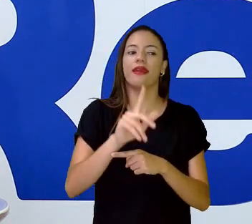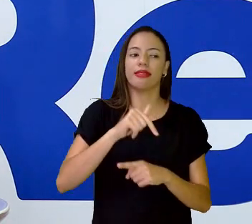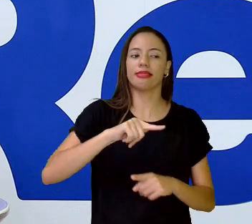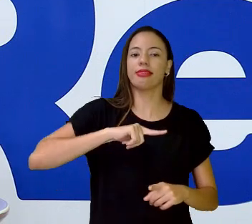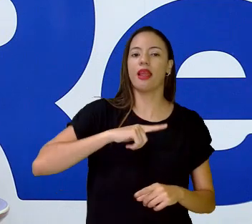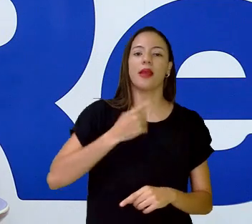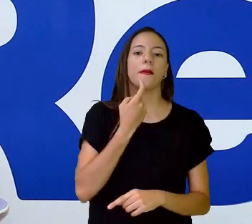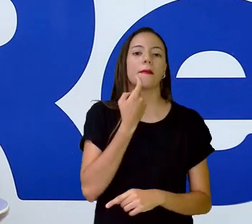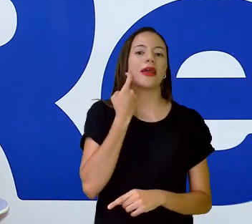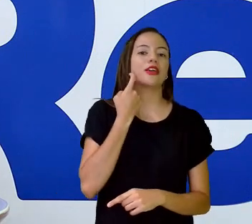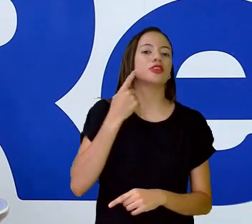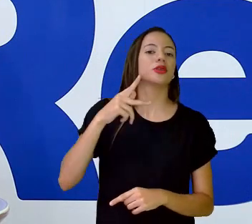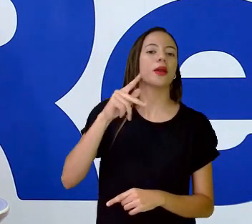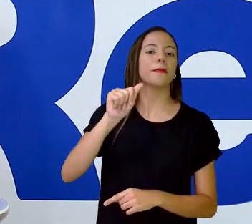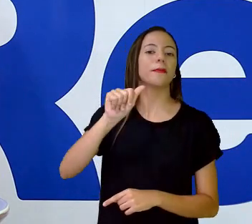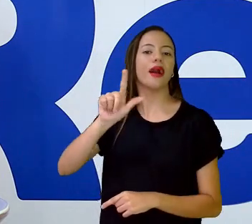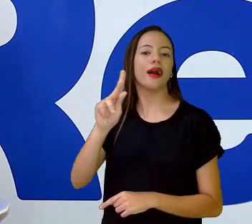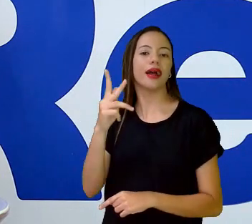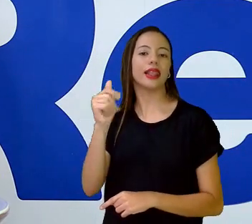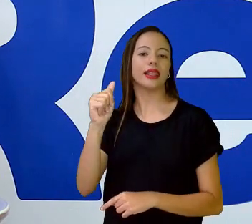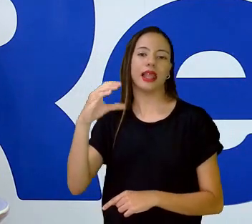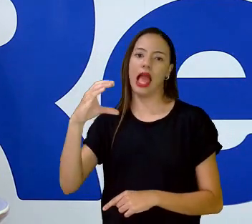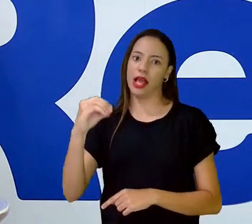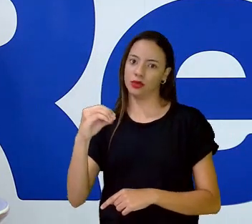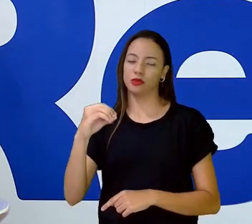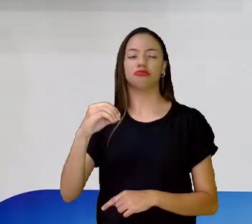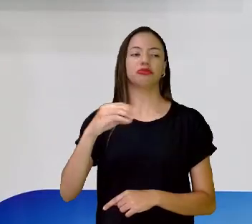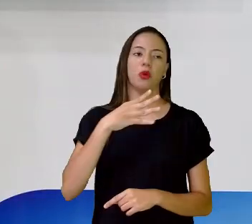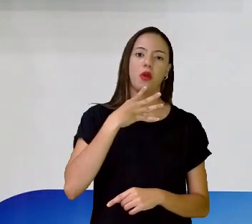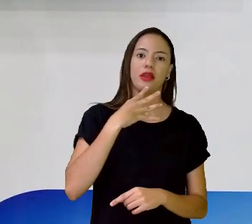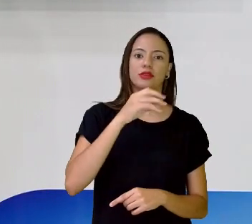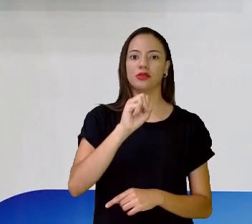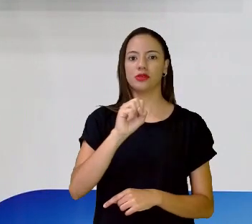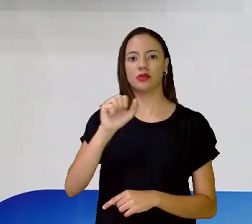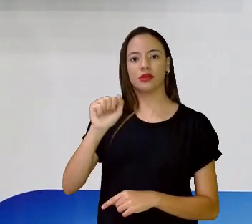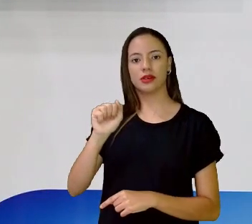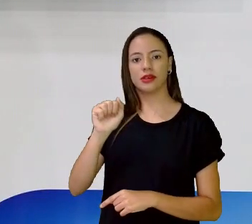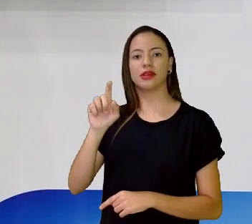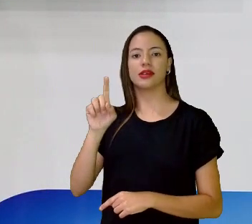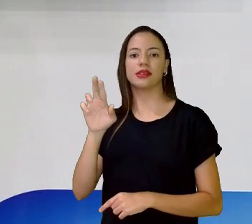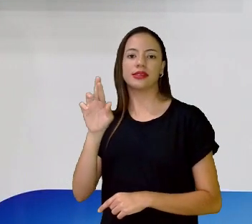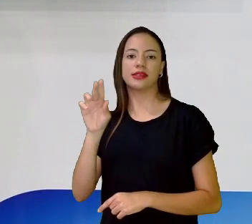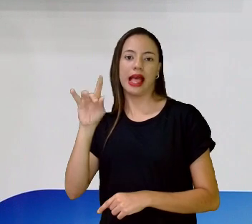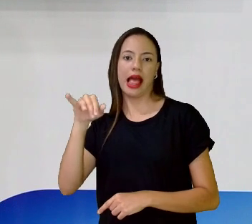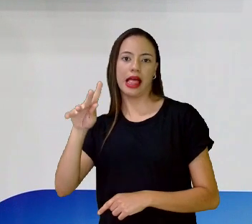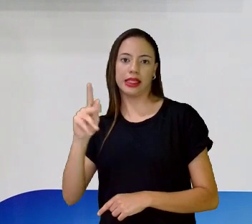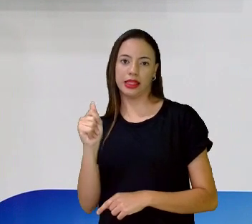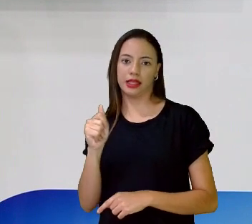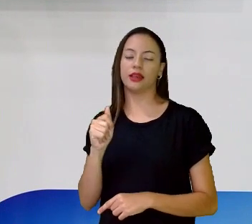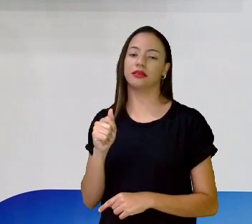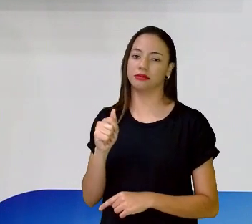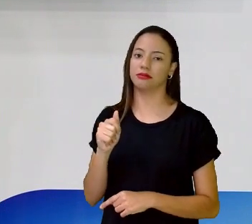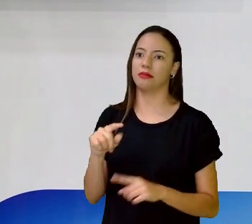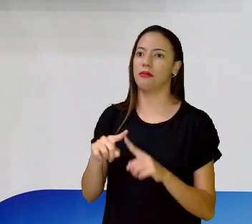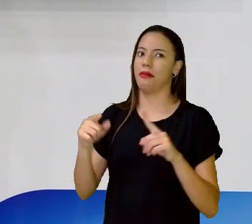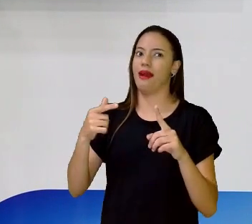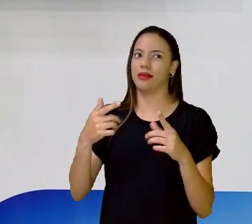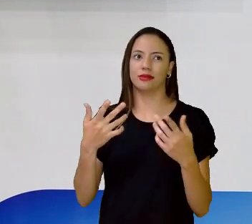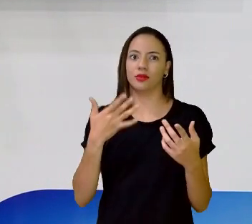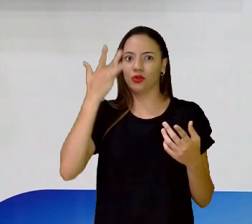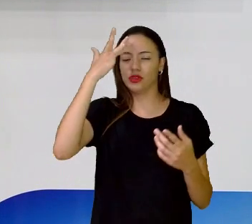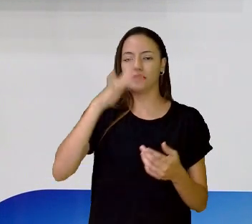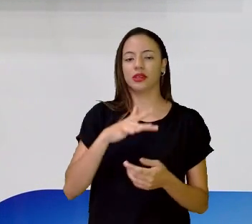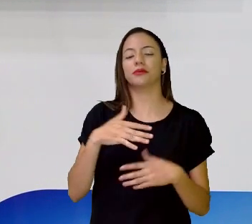muito não, professor. Nem coloco situação difícil, não. Não, tudo bem. Mas está certo, você falou muito bem. Um peixe que, assim, ele estava